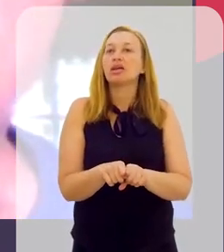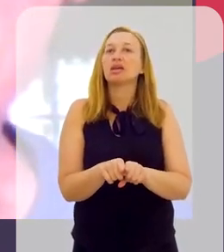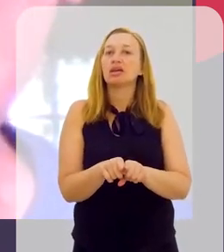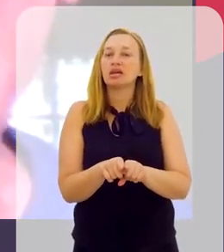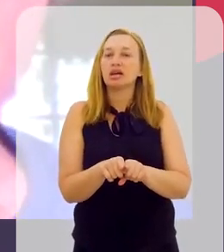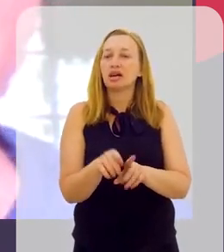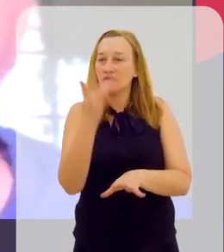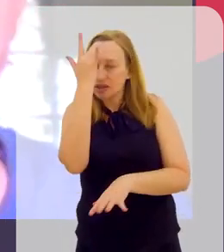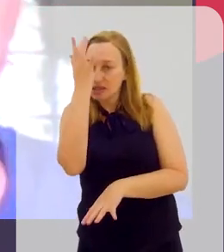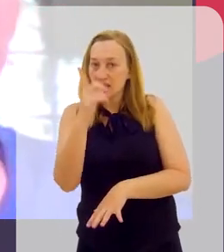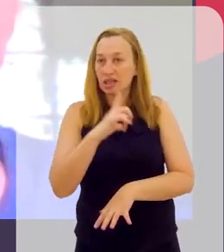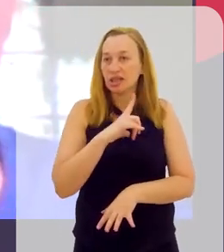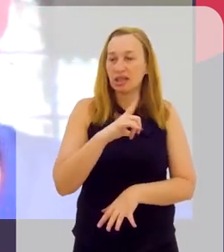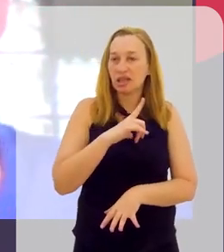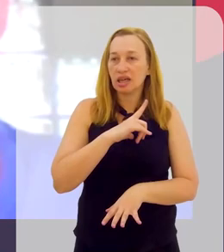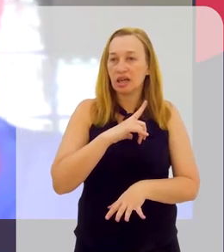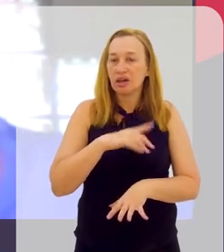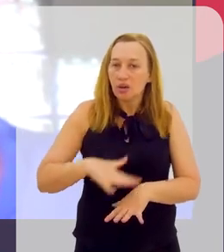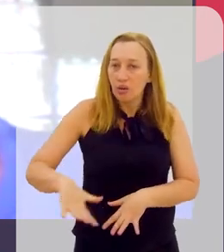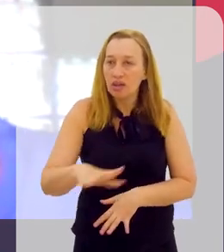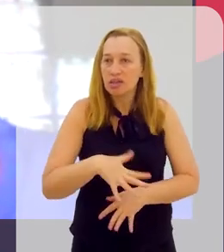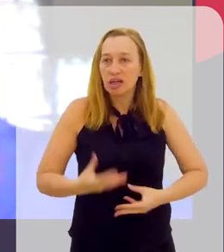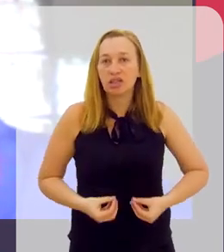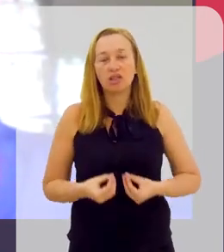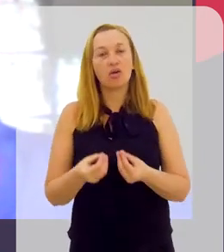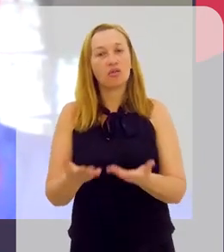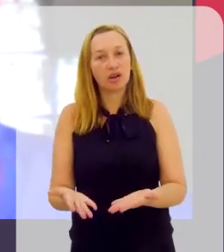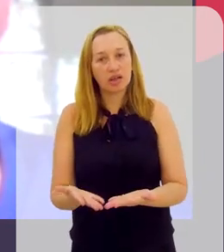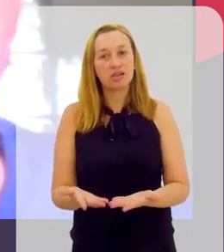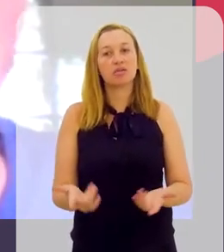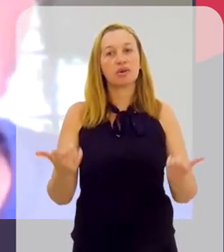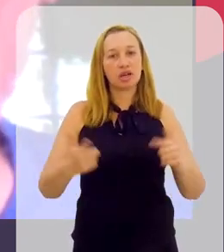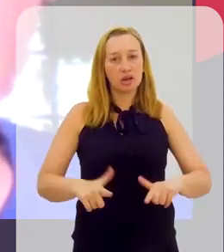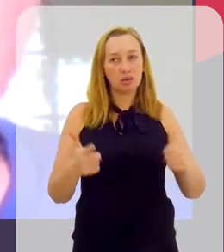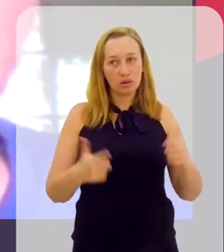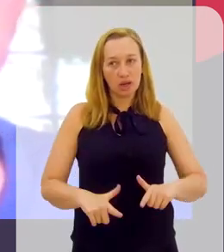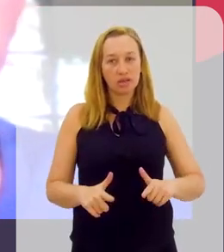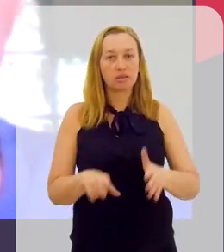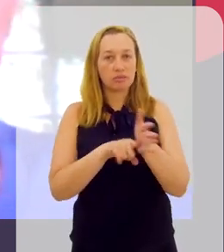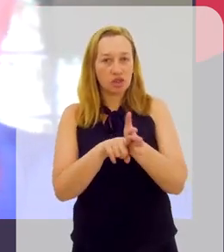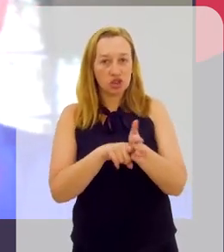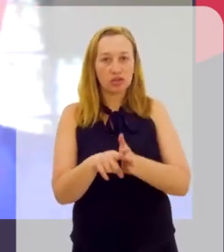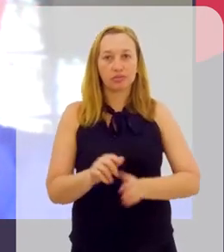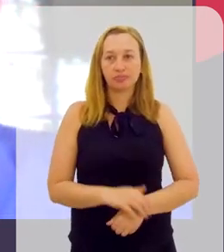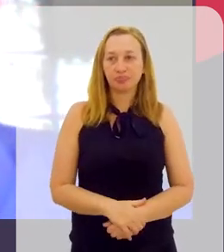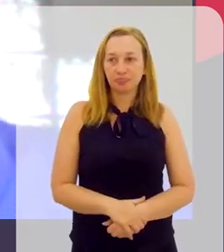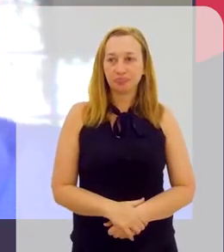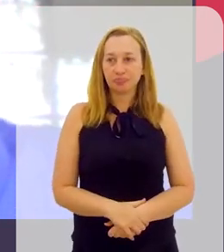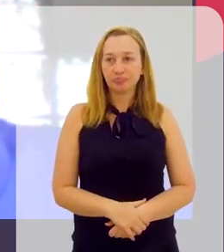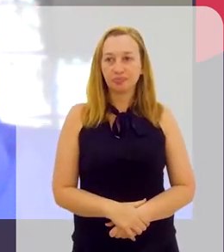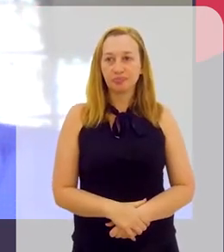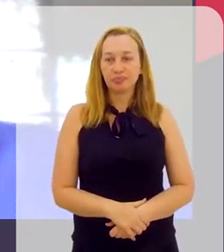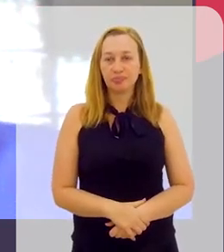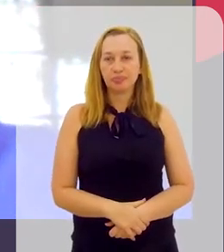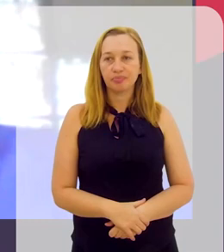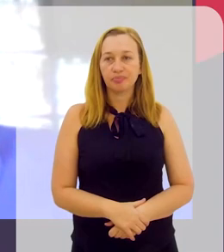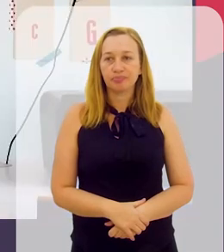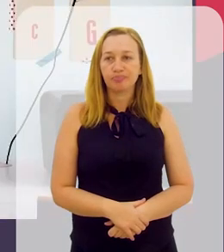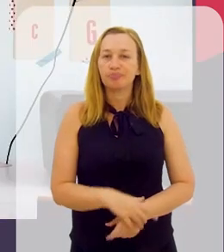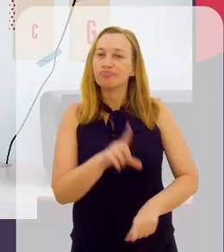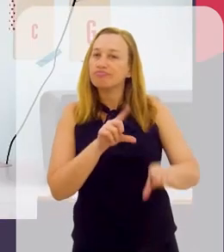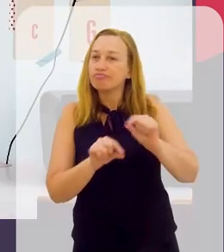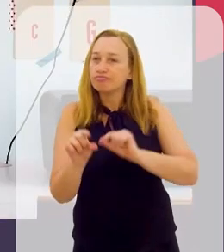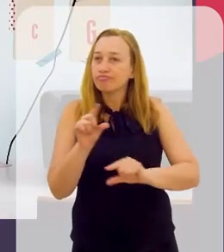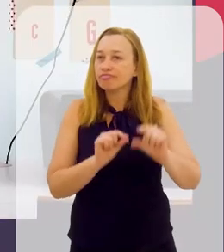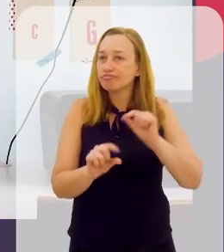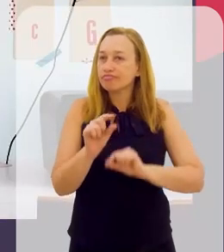áreas que a gente está oferecendo daquele edital para aquele local de pesquisa. E